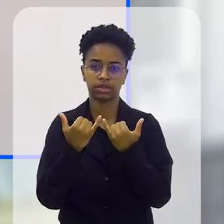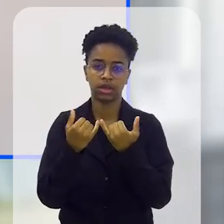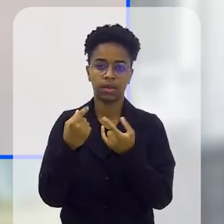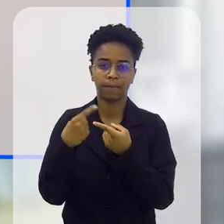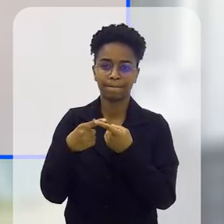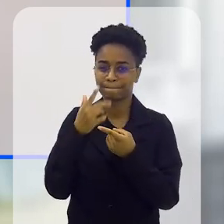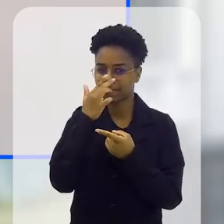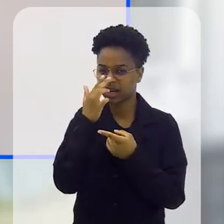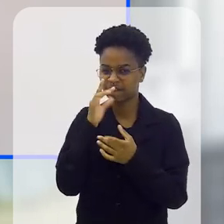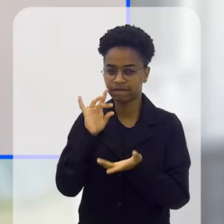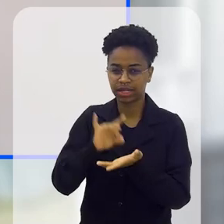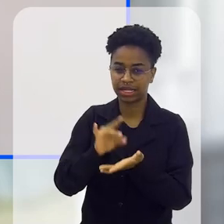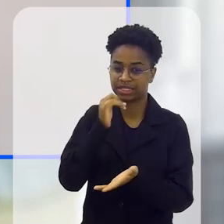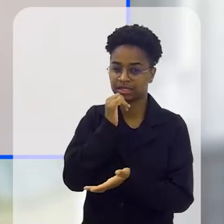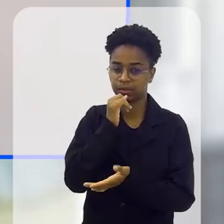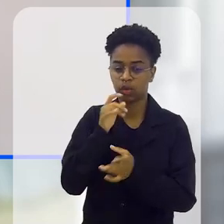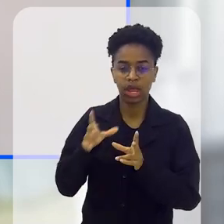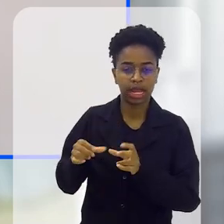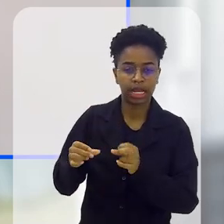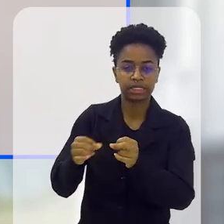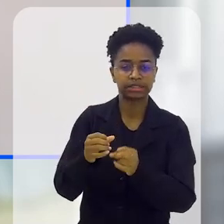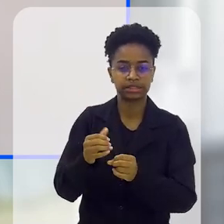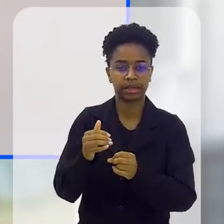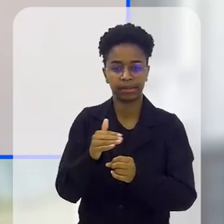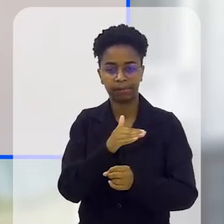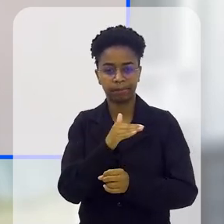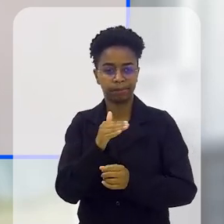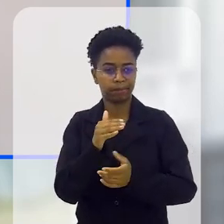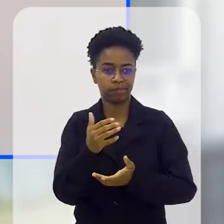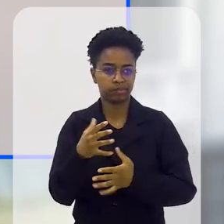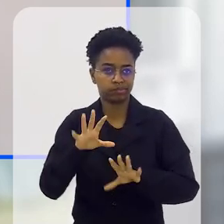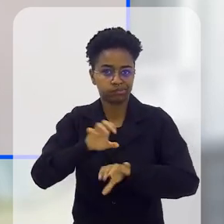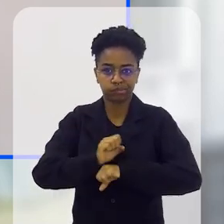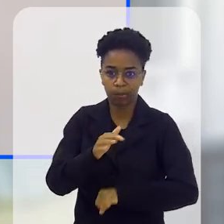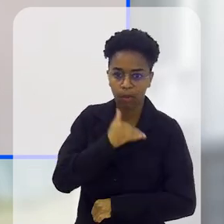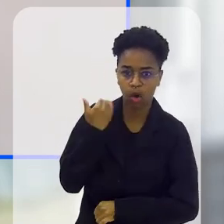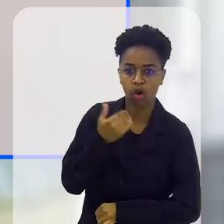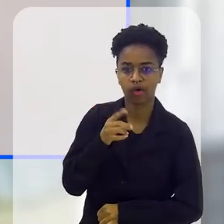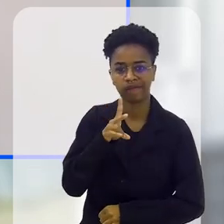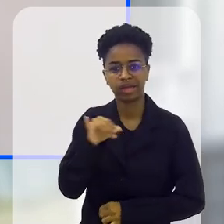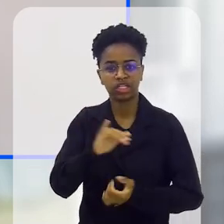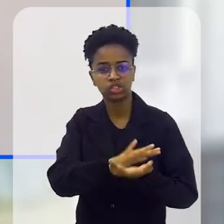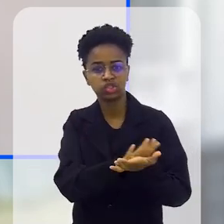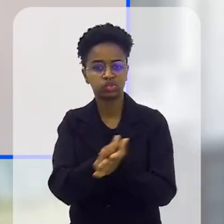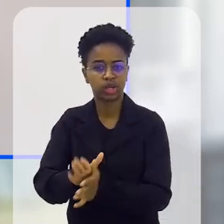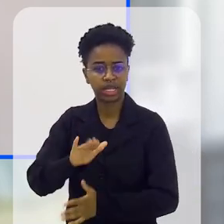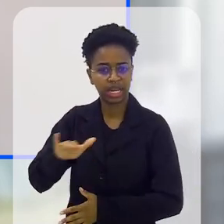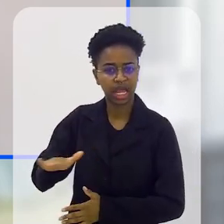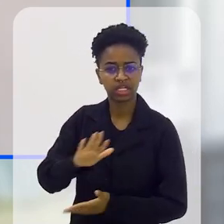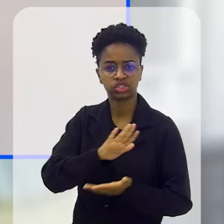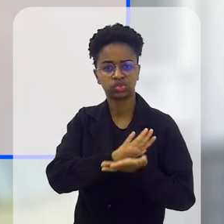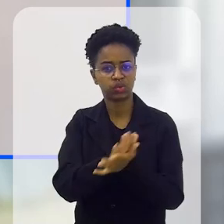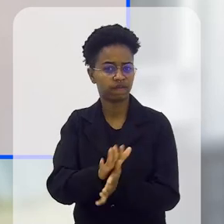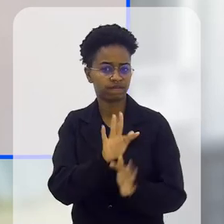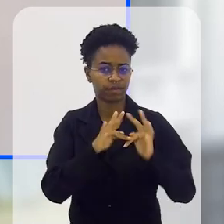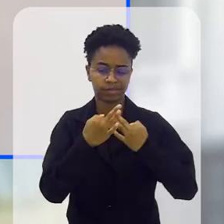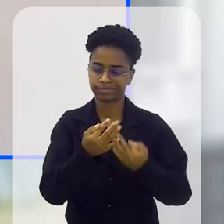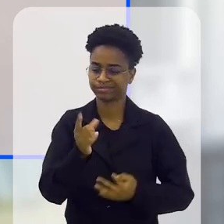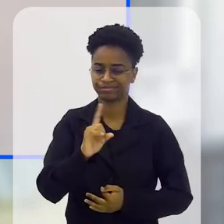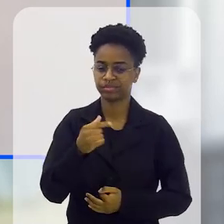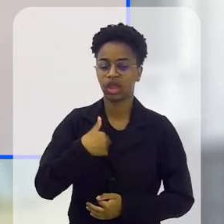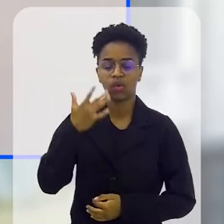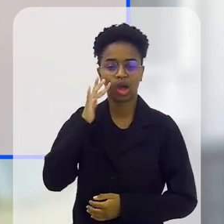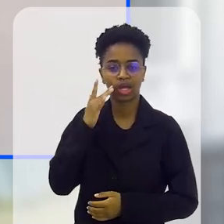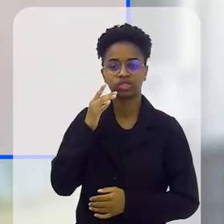algumas informações que a gente tem como verdade, de que o câncer mata, de que o câncer vai destruir aquela criança, aquela família,